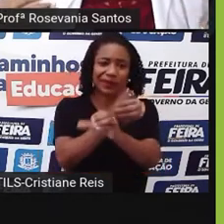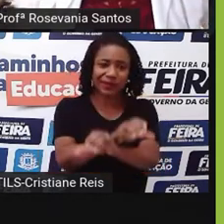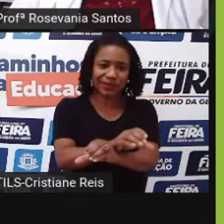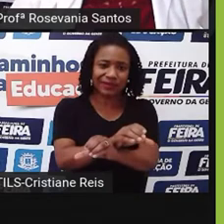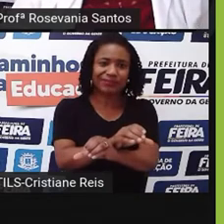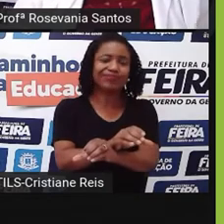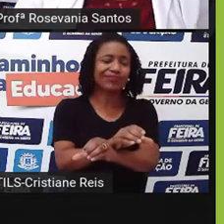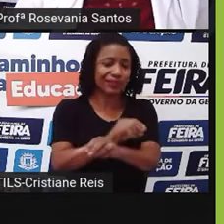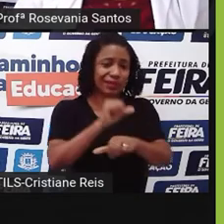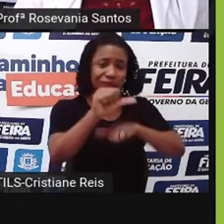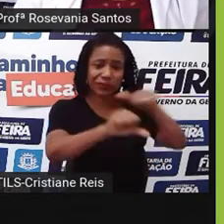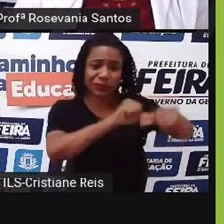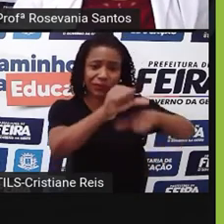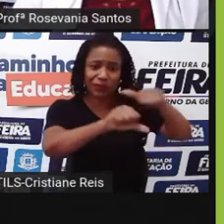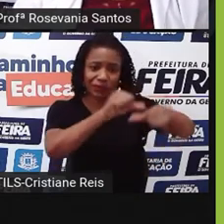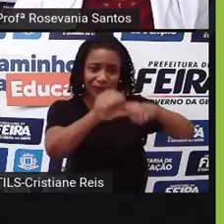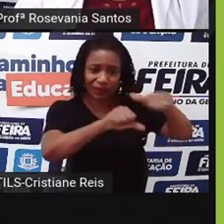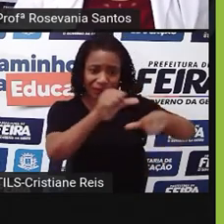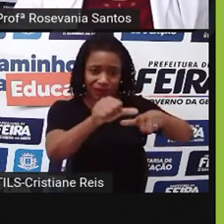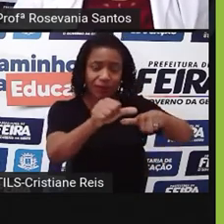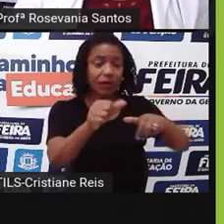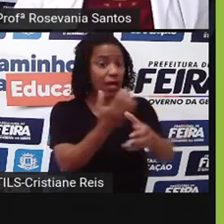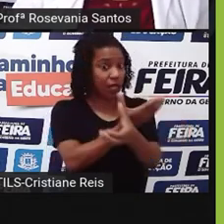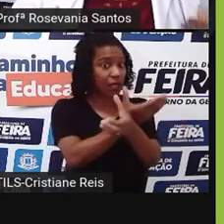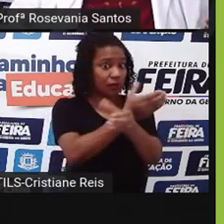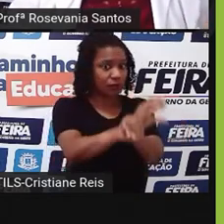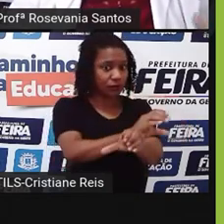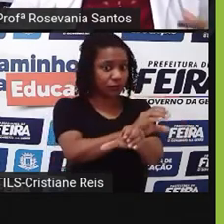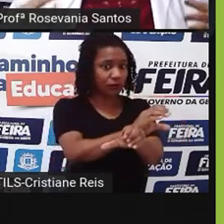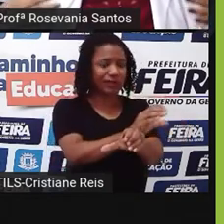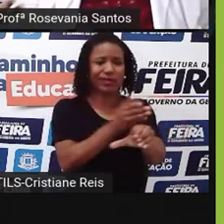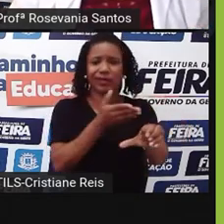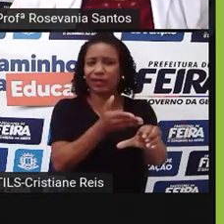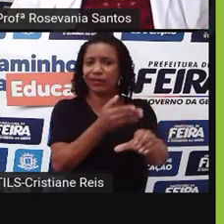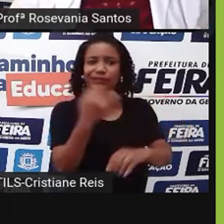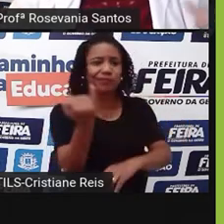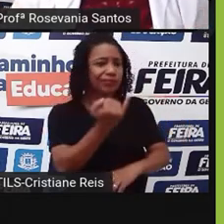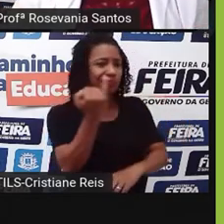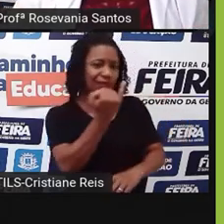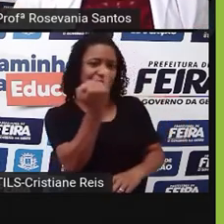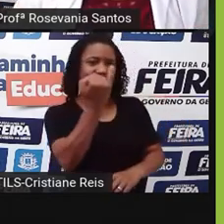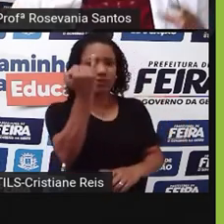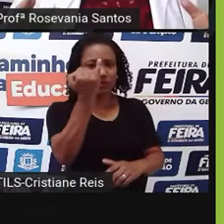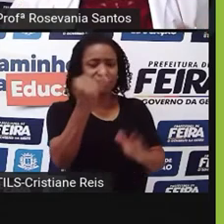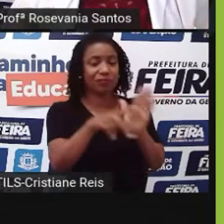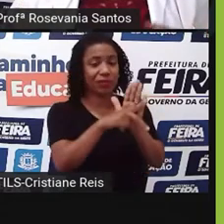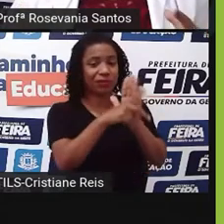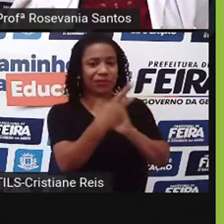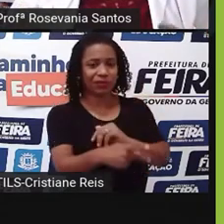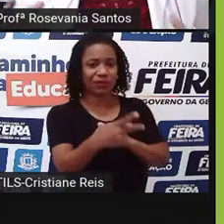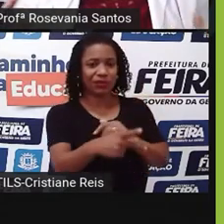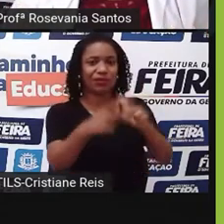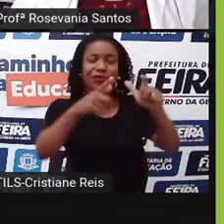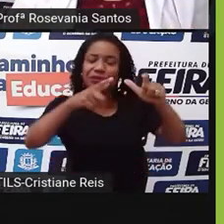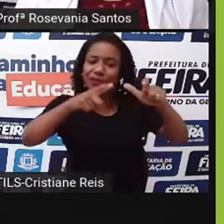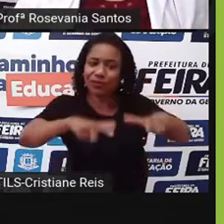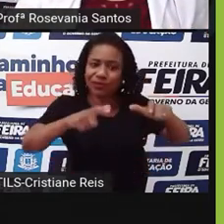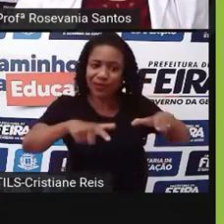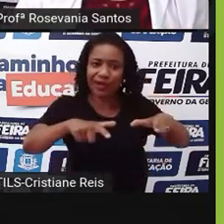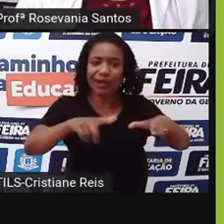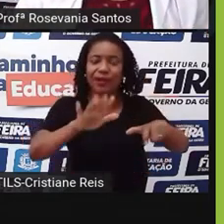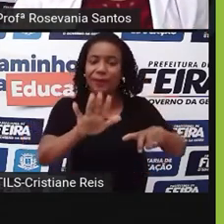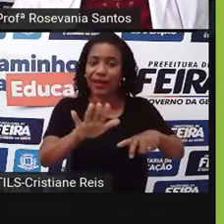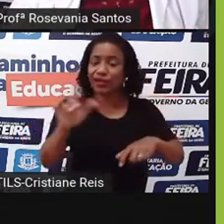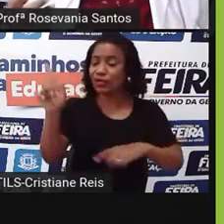você levando em consideração o bioma como um todo, né? Porque a gente fala de bioma, mas na geografia a gente se interessa mais pela parte